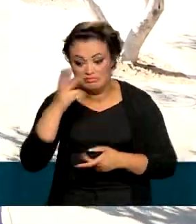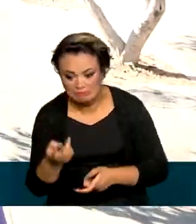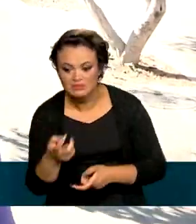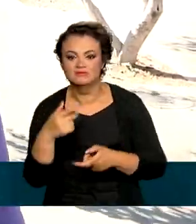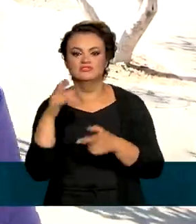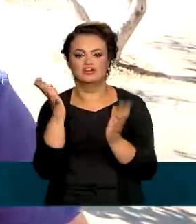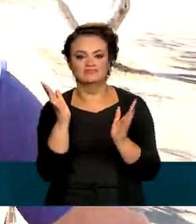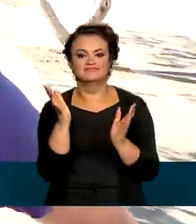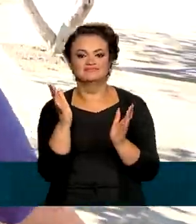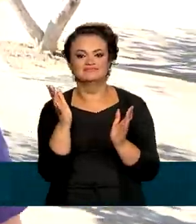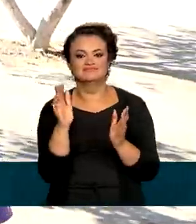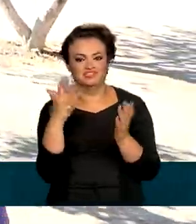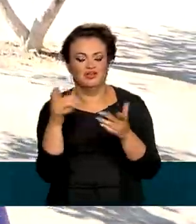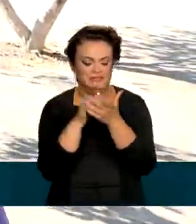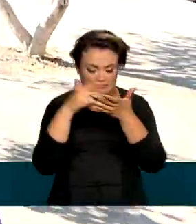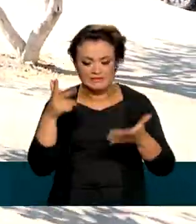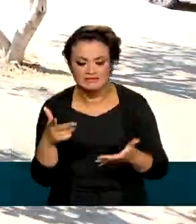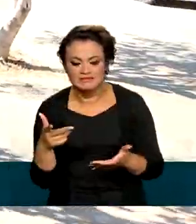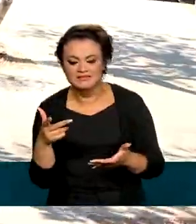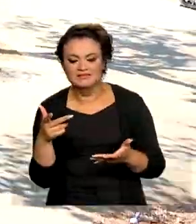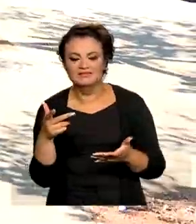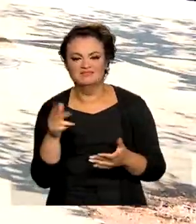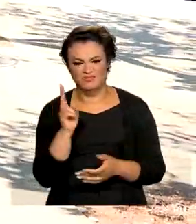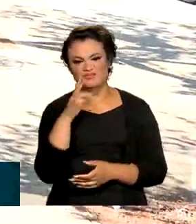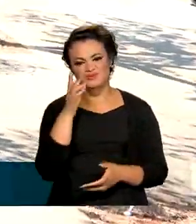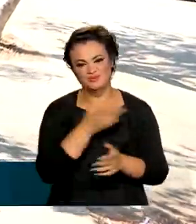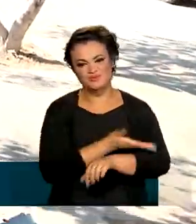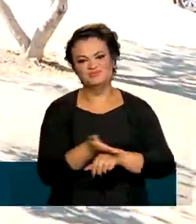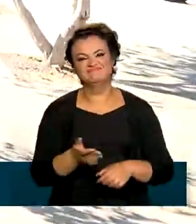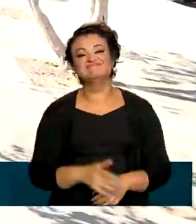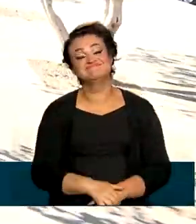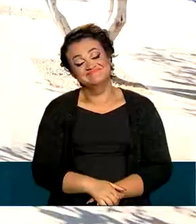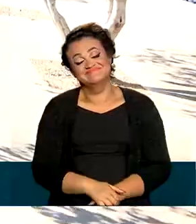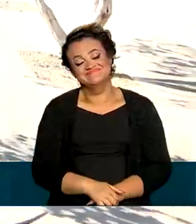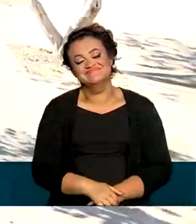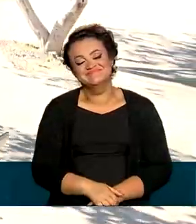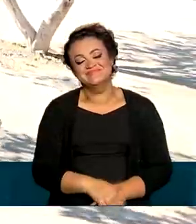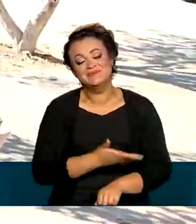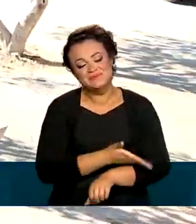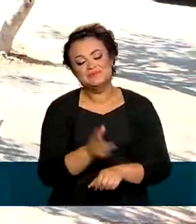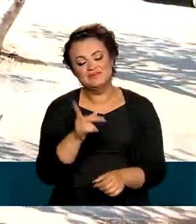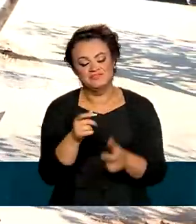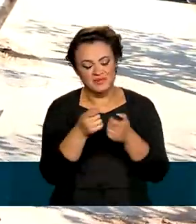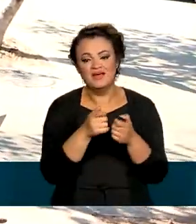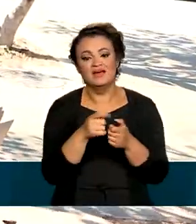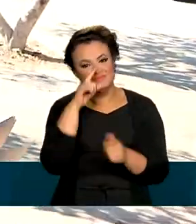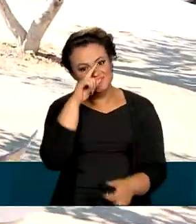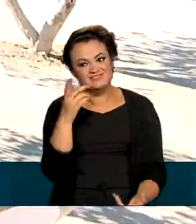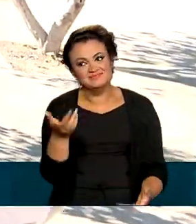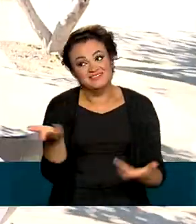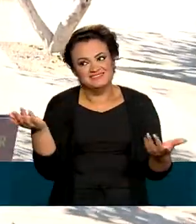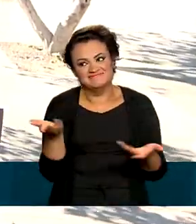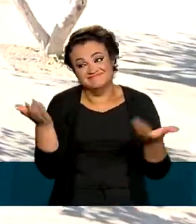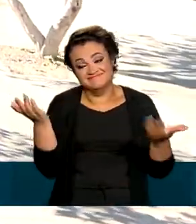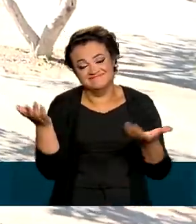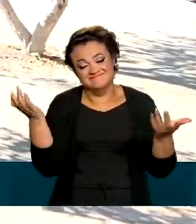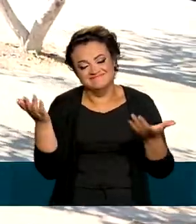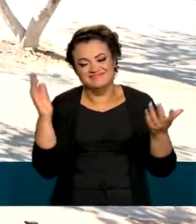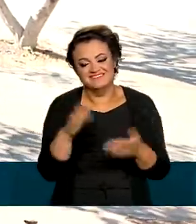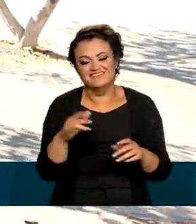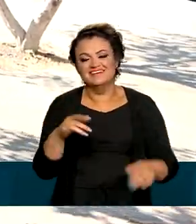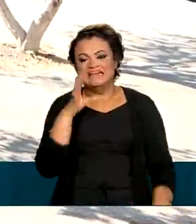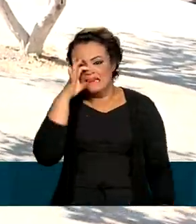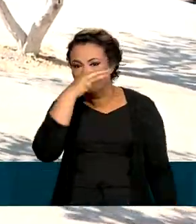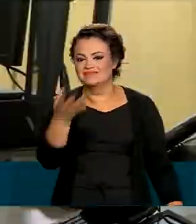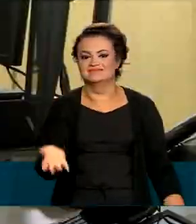Já? Já. E aí você... Mas mesmo assim continua usando? Uhum. Não é perigoso? É, mas a gente